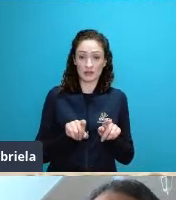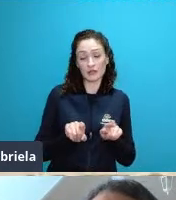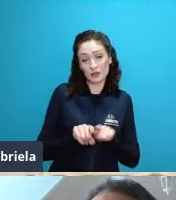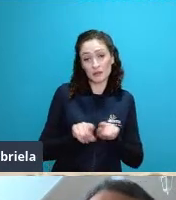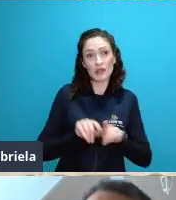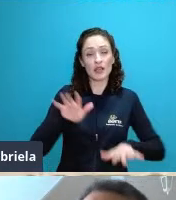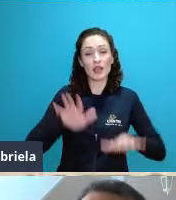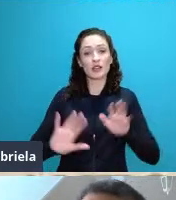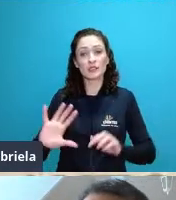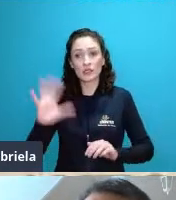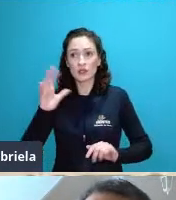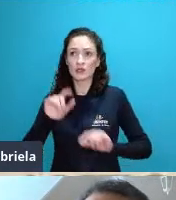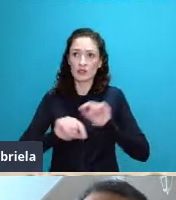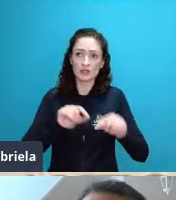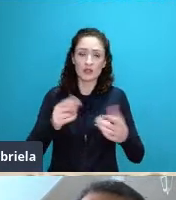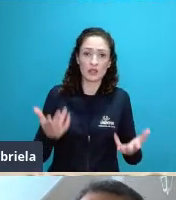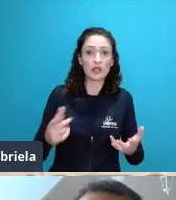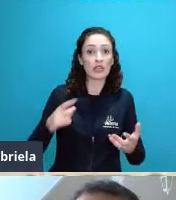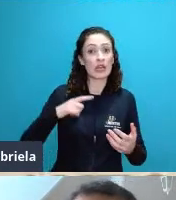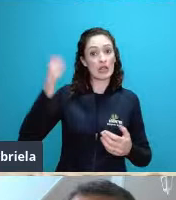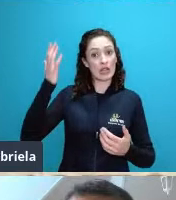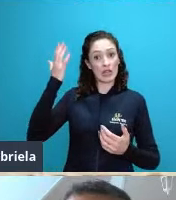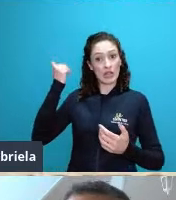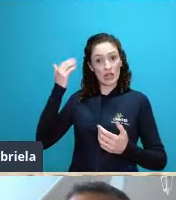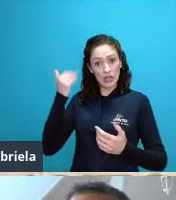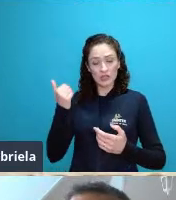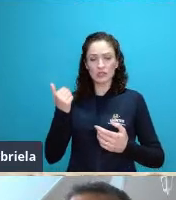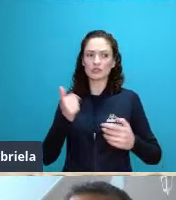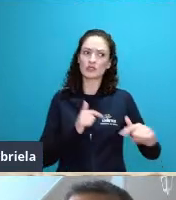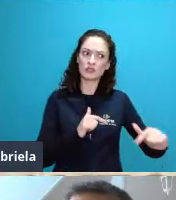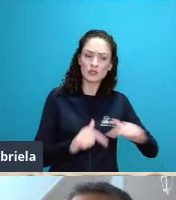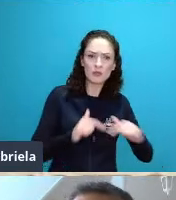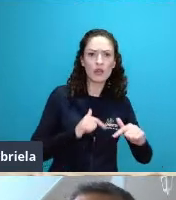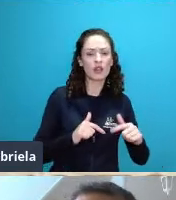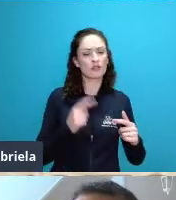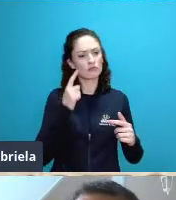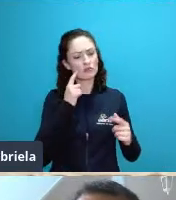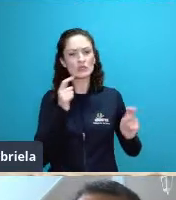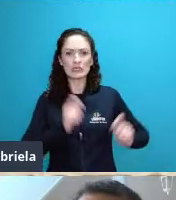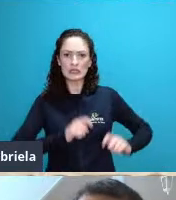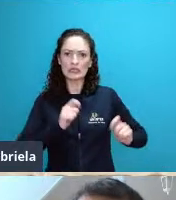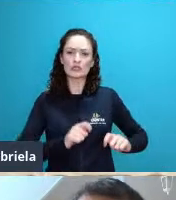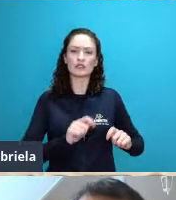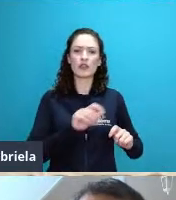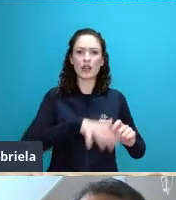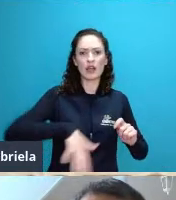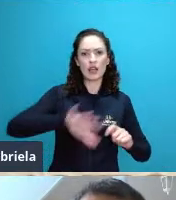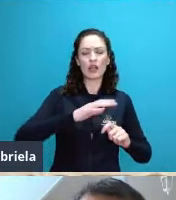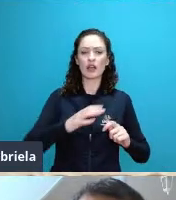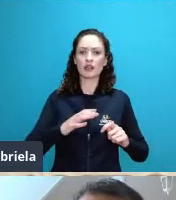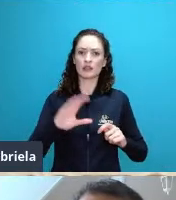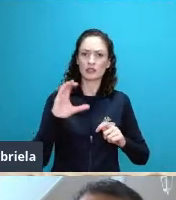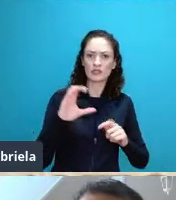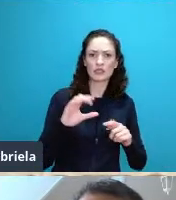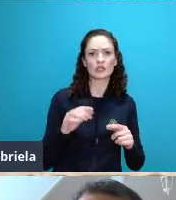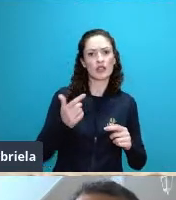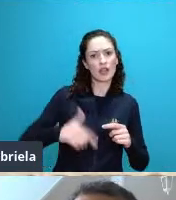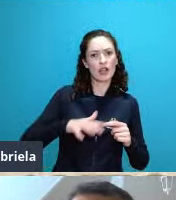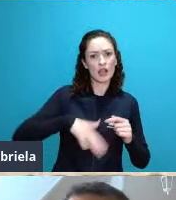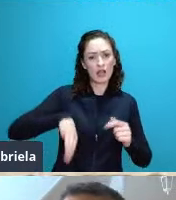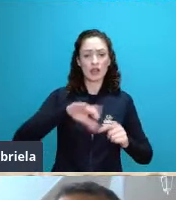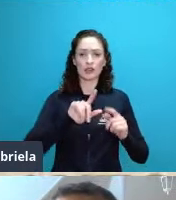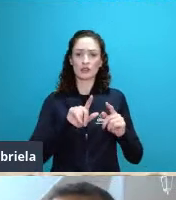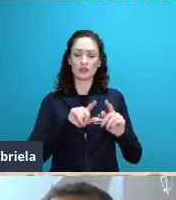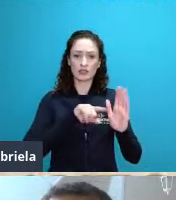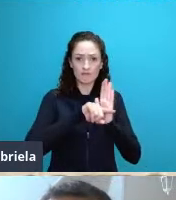que lá no passado tinham grande permeabilidade nas ciências nessa área de análise morfométrica